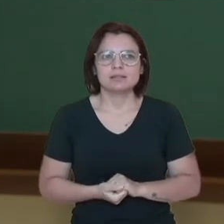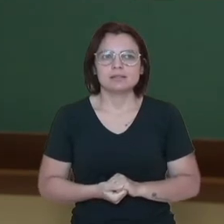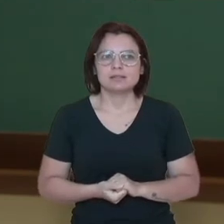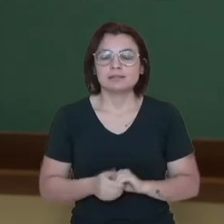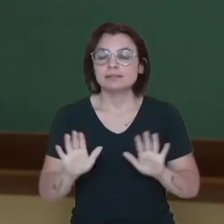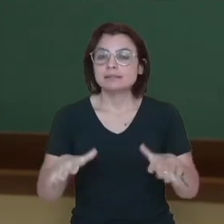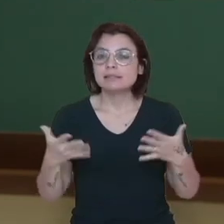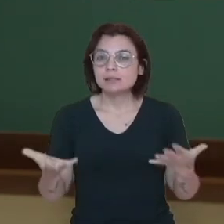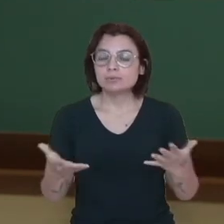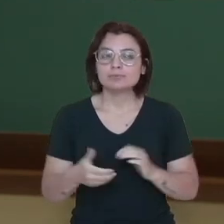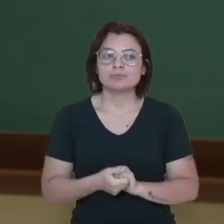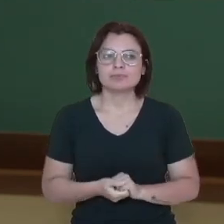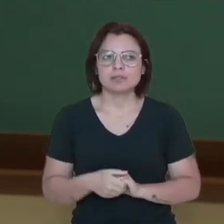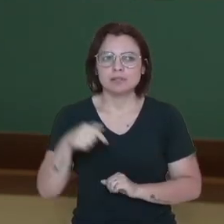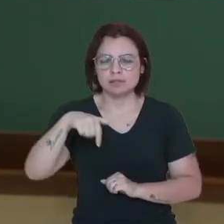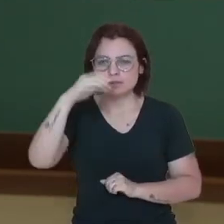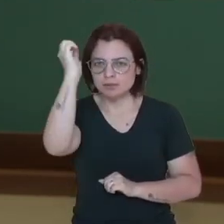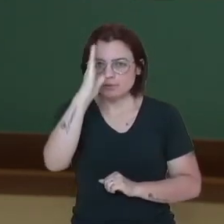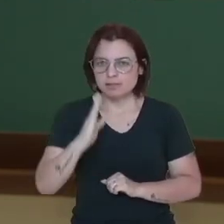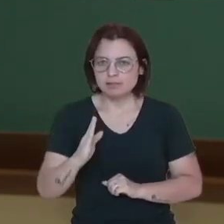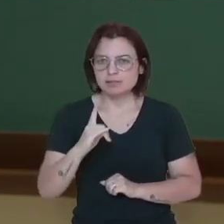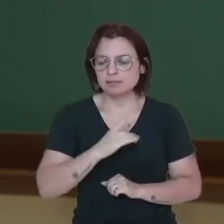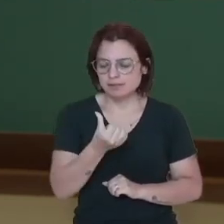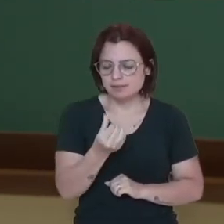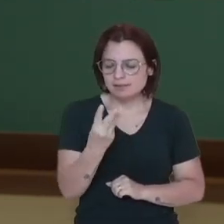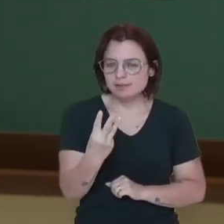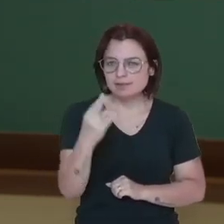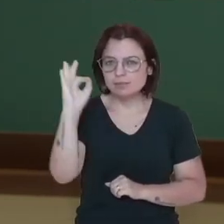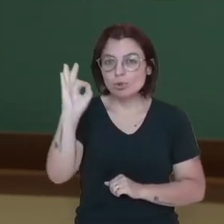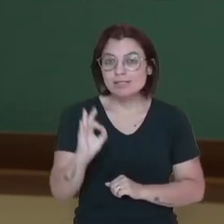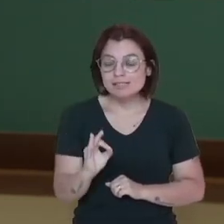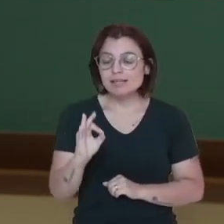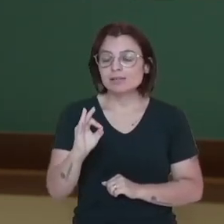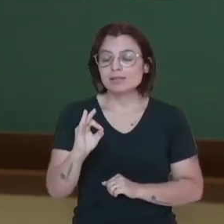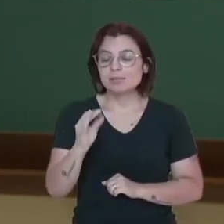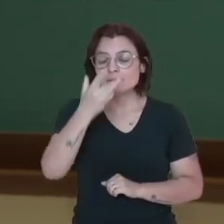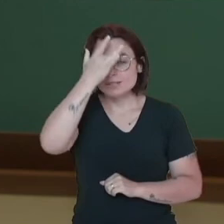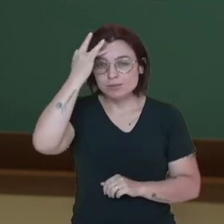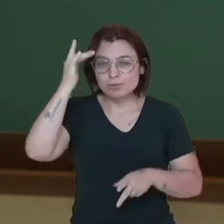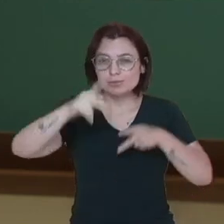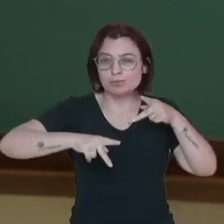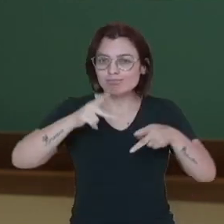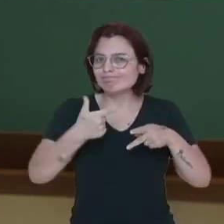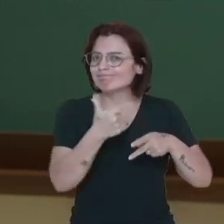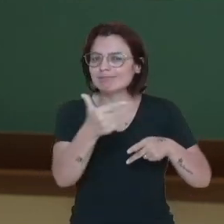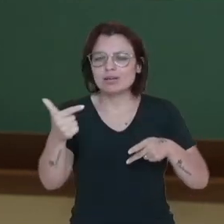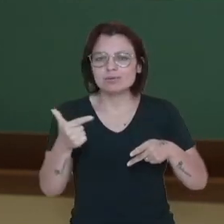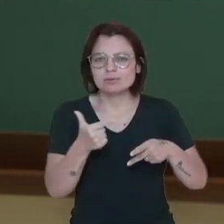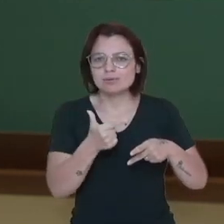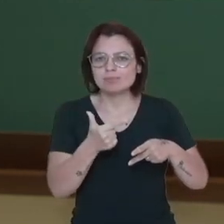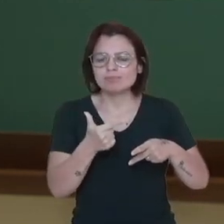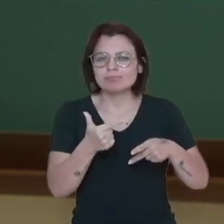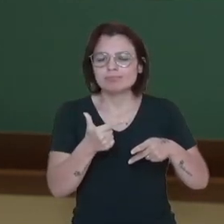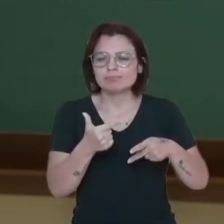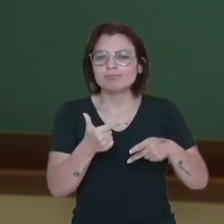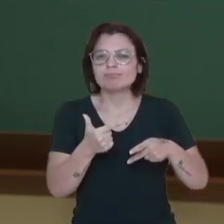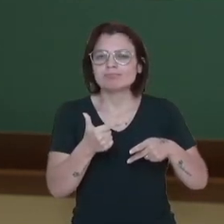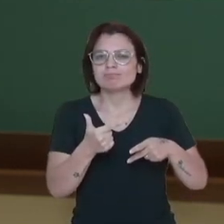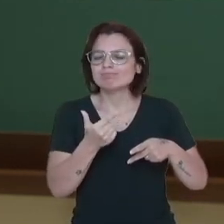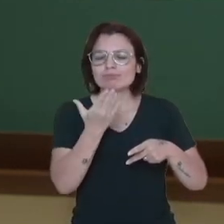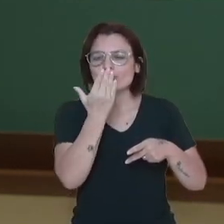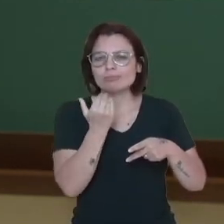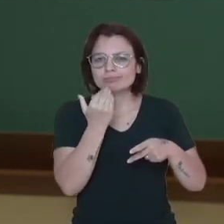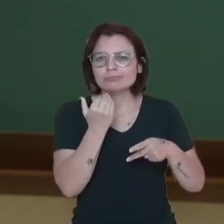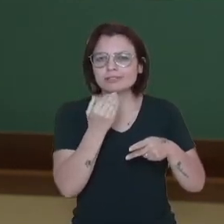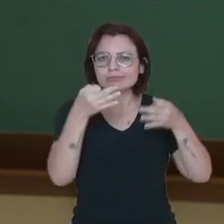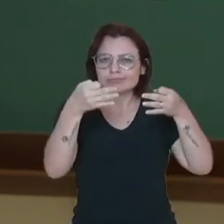Bem, no Brasil, 63% dos brasileiros não tem uma alimentação, aliás, mantém uma alimentação adequada,